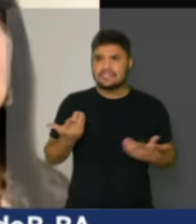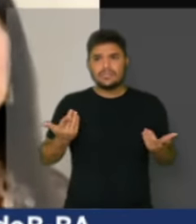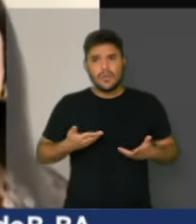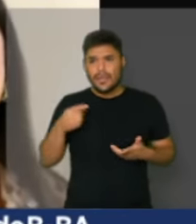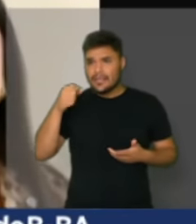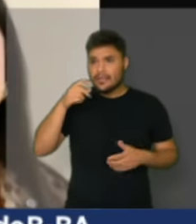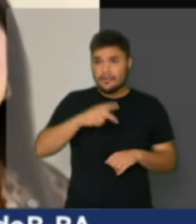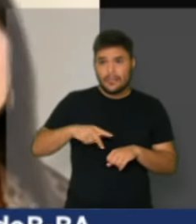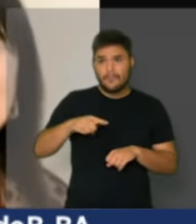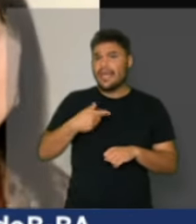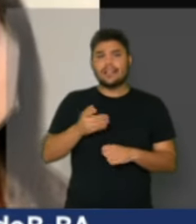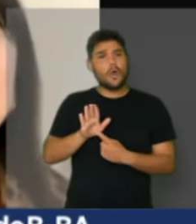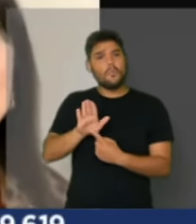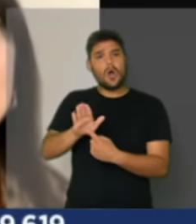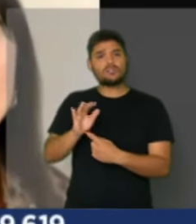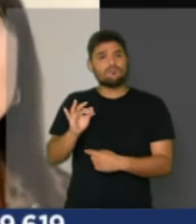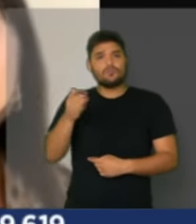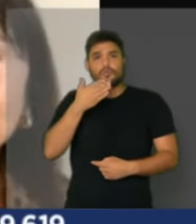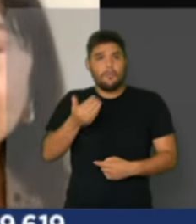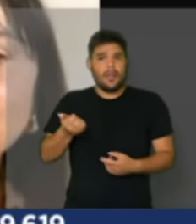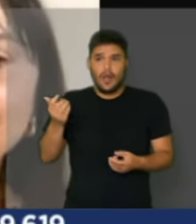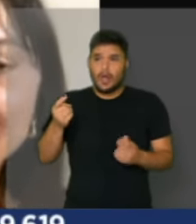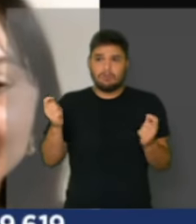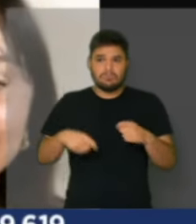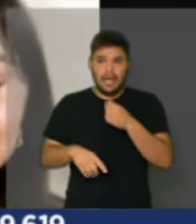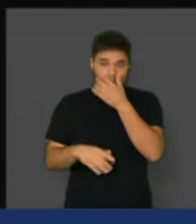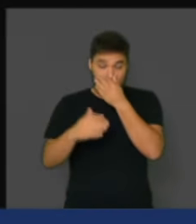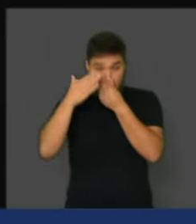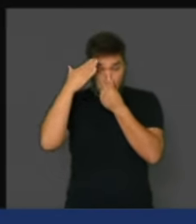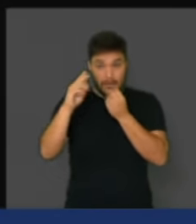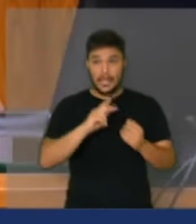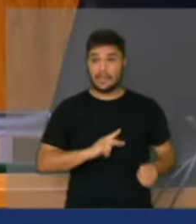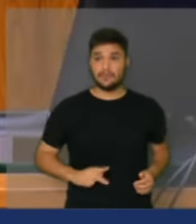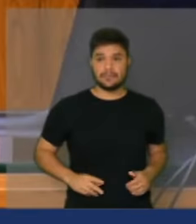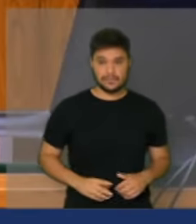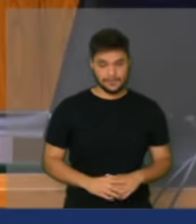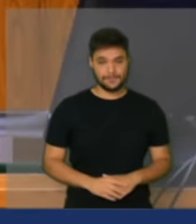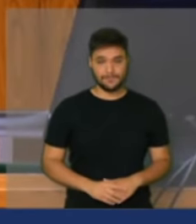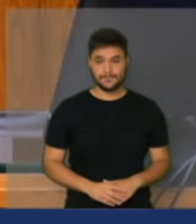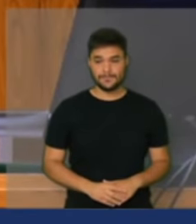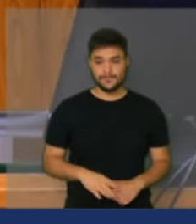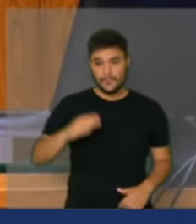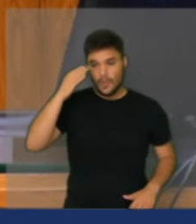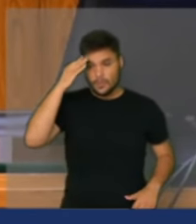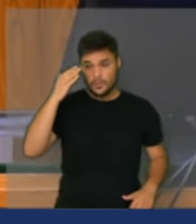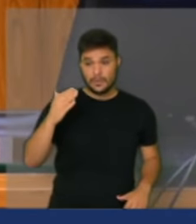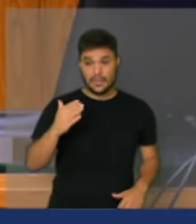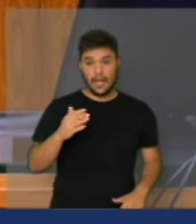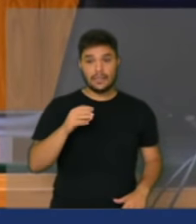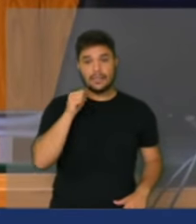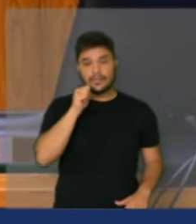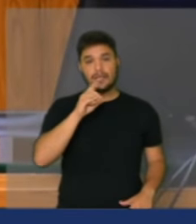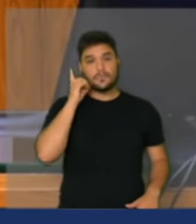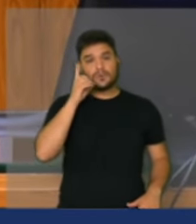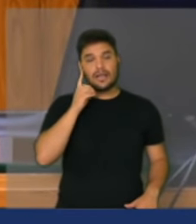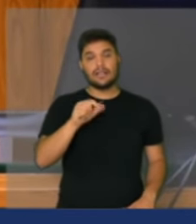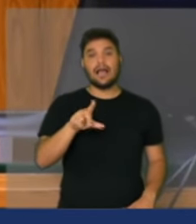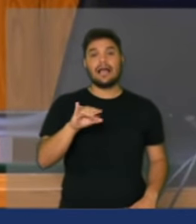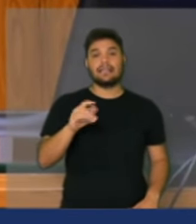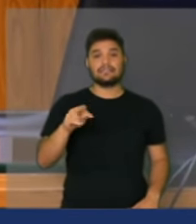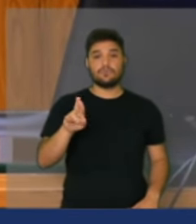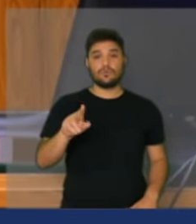indica para um futuro melhor para o Estado nacional. Obrigada presidente. muito obrigado a deputada Alice Portugal,